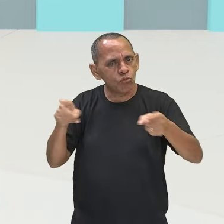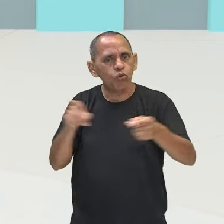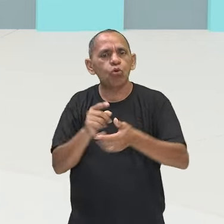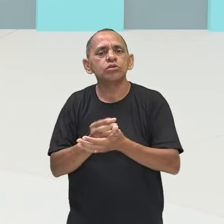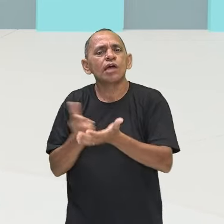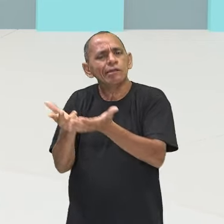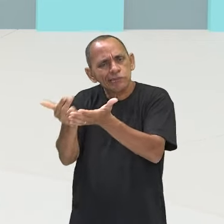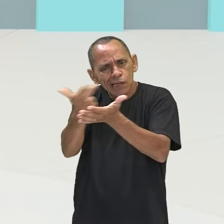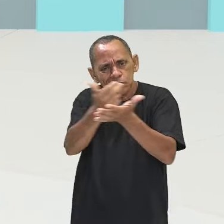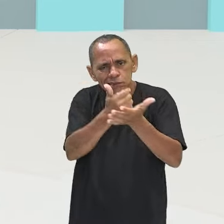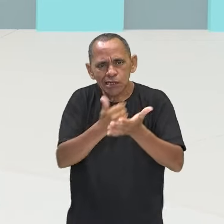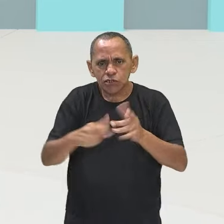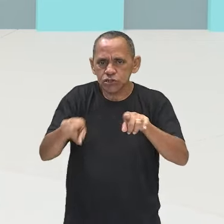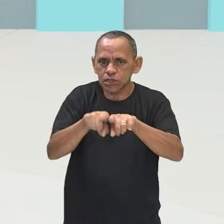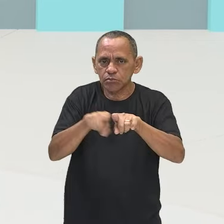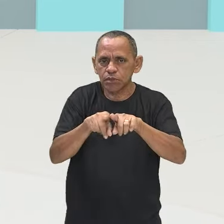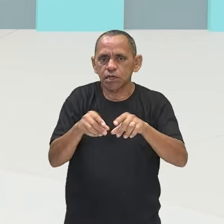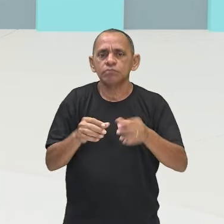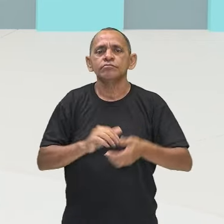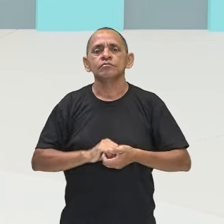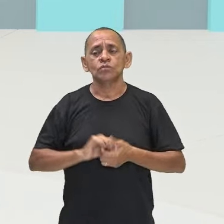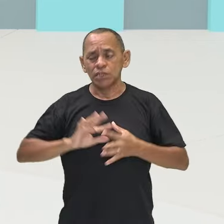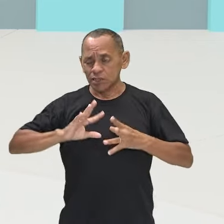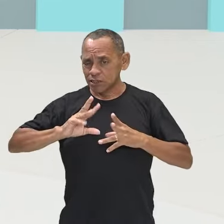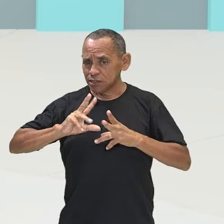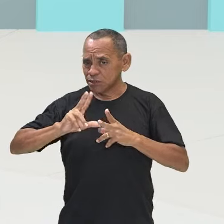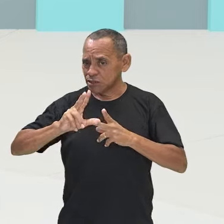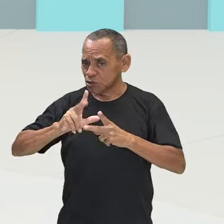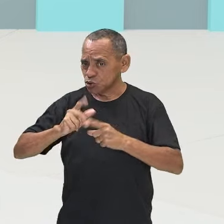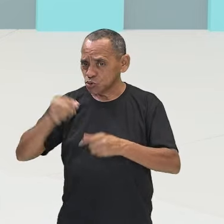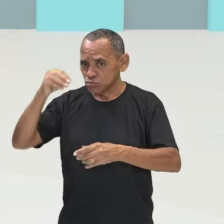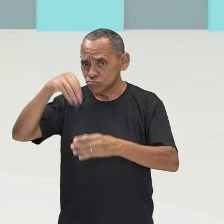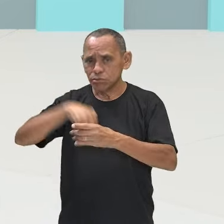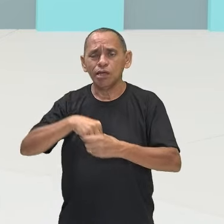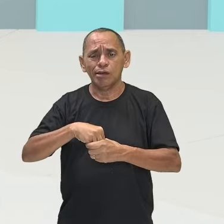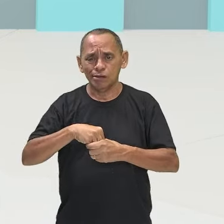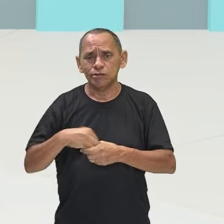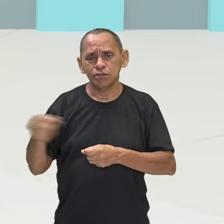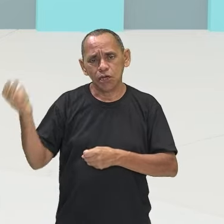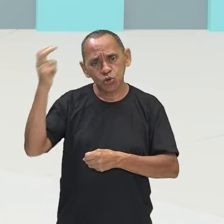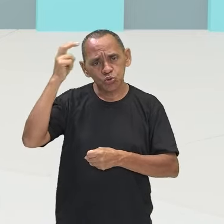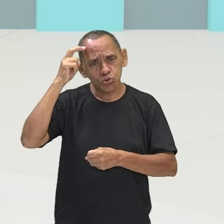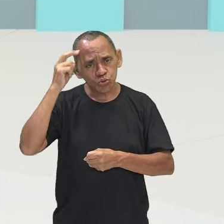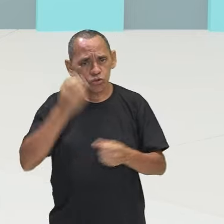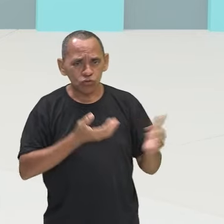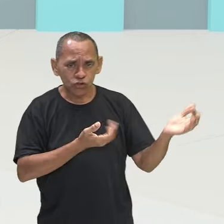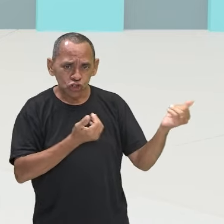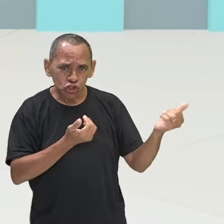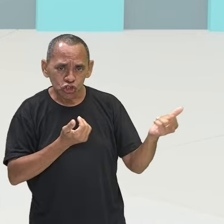certo? Então, isso tudo faz parte da cultura juvenil, pinturas,